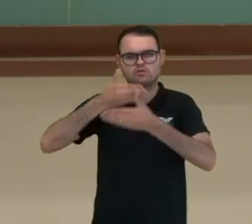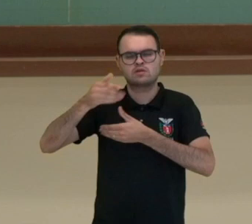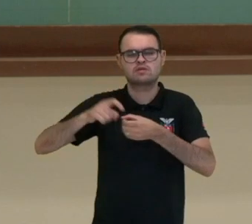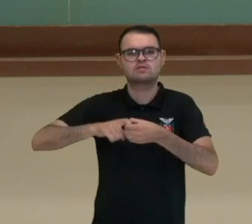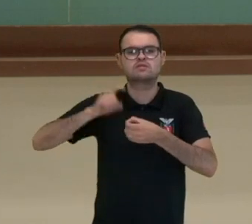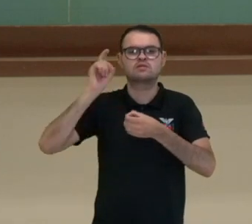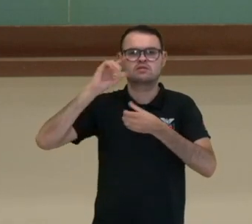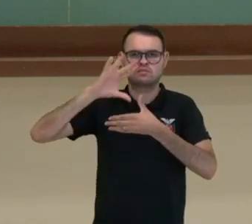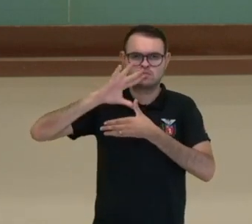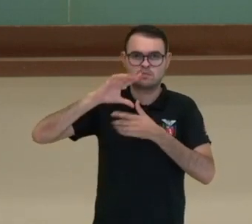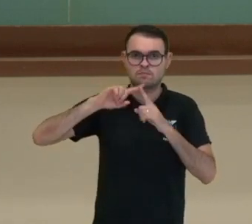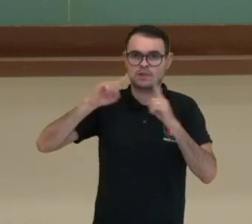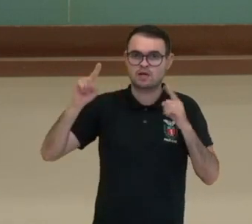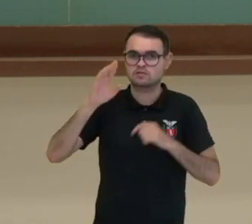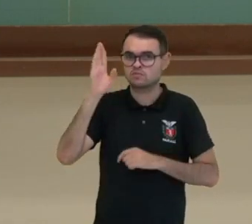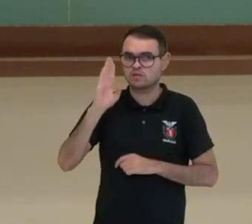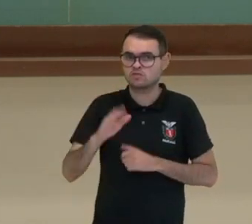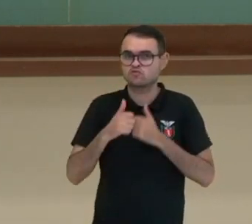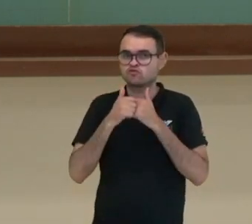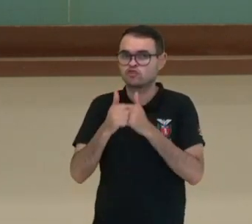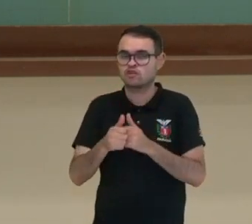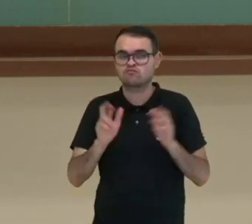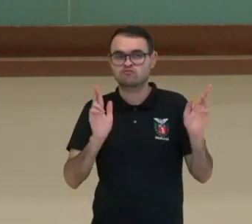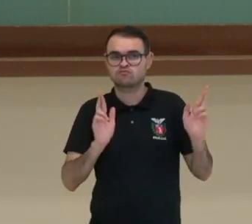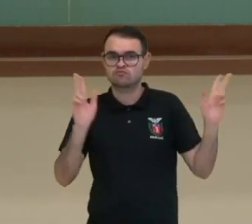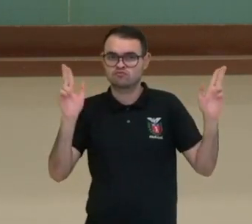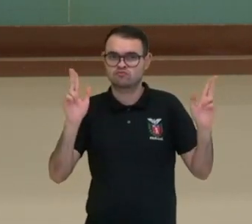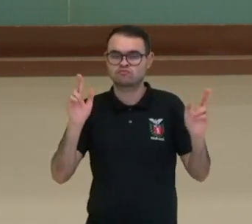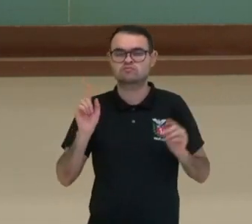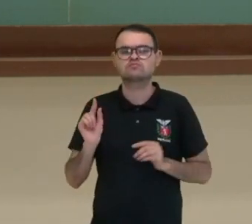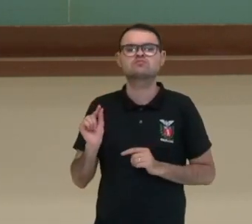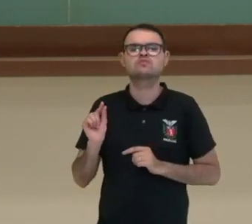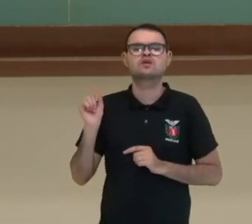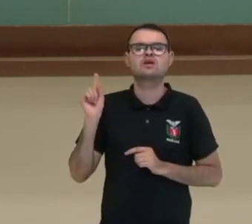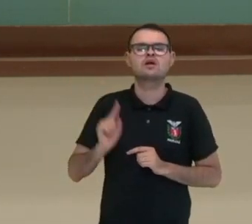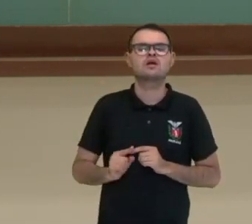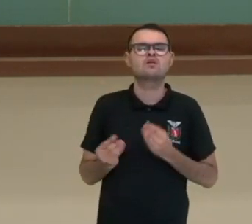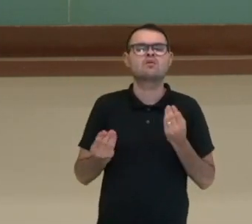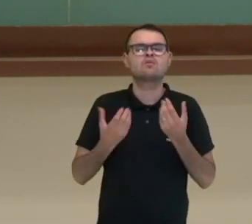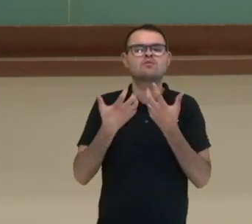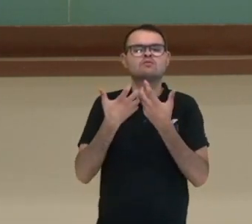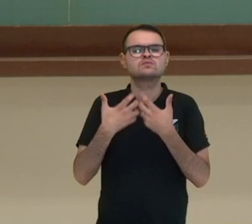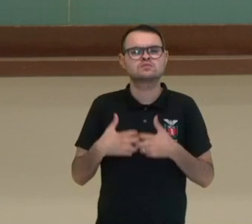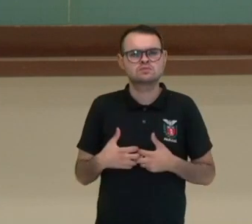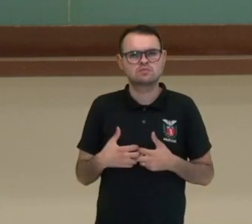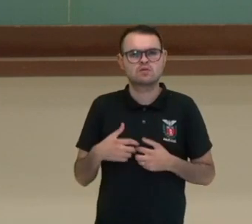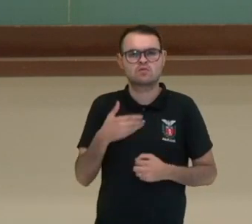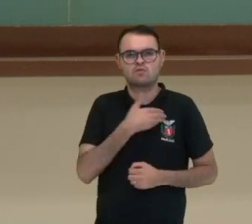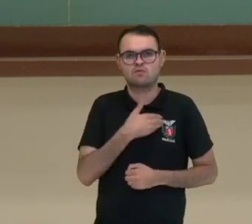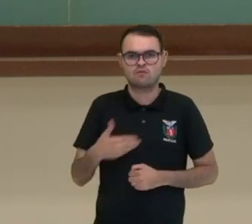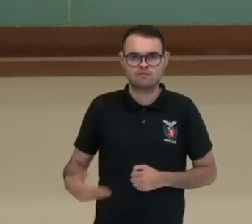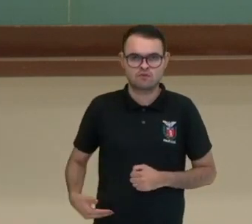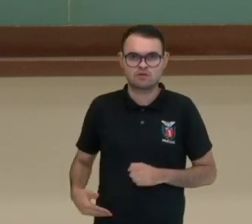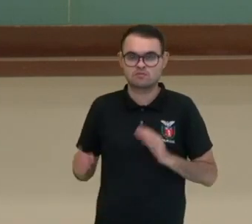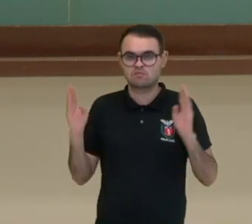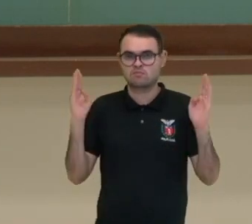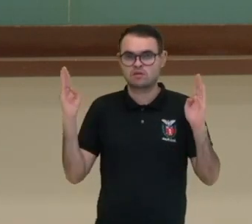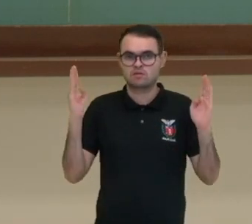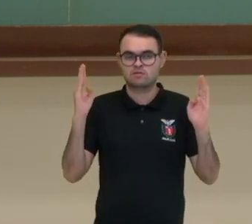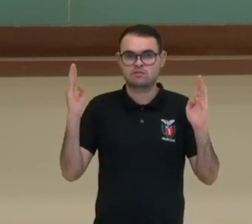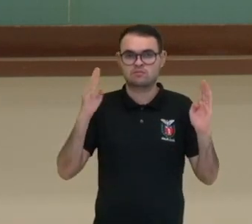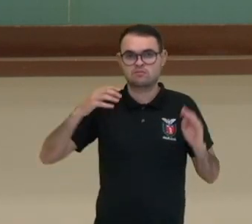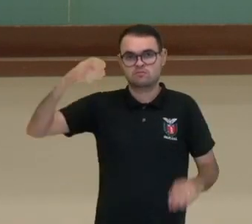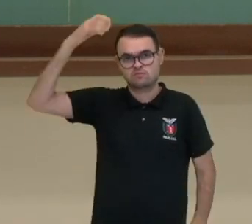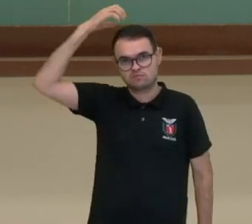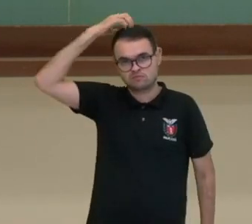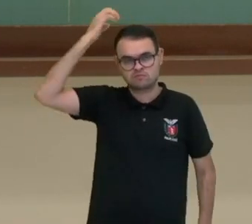América. Mas o Brasil seguiu um processo excepcional. Como funcionava o governo brasileiro durante a monarquia? Aqui